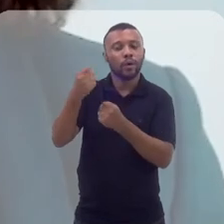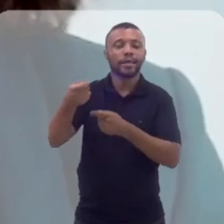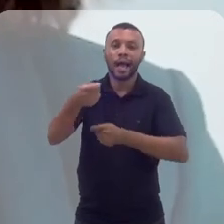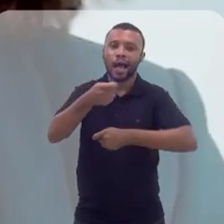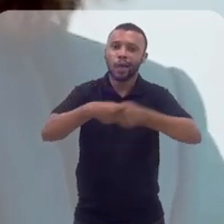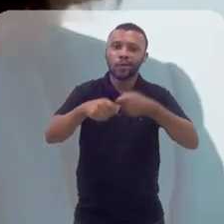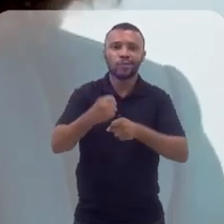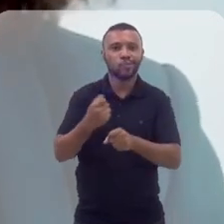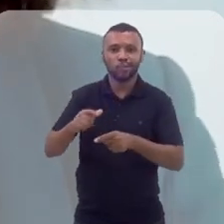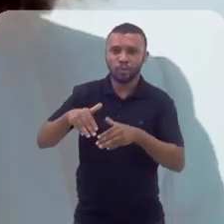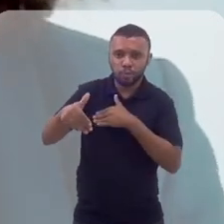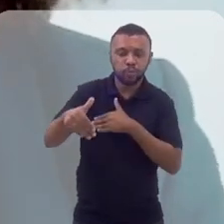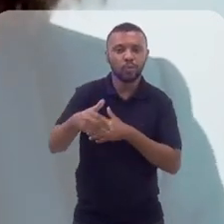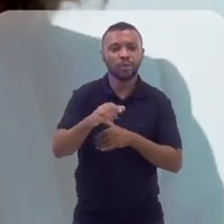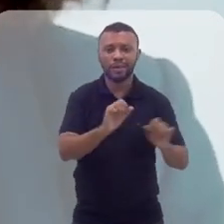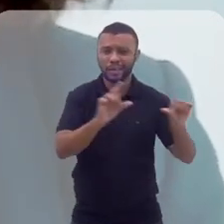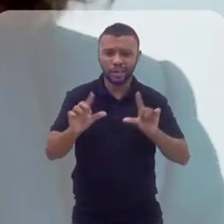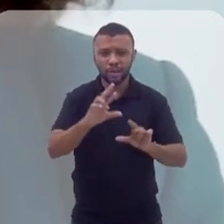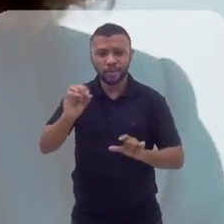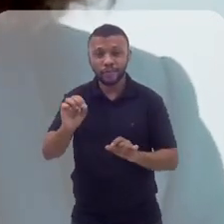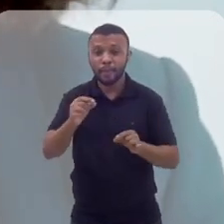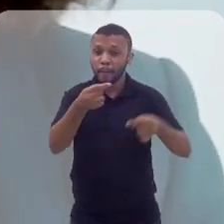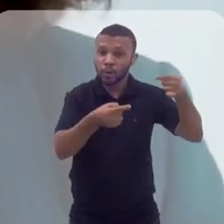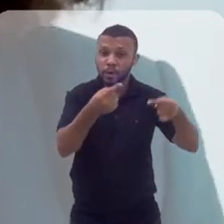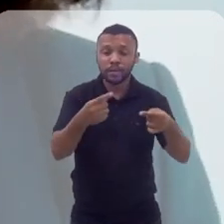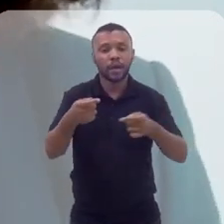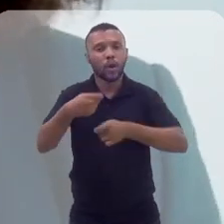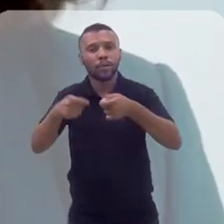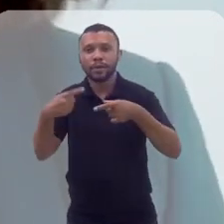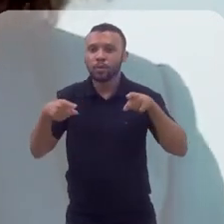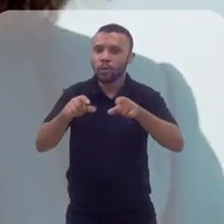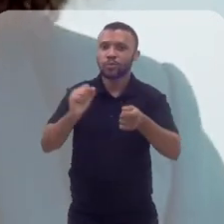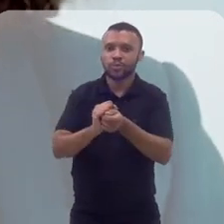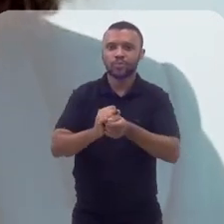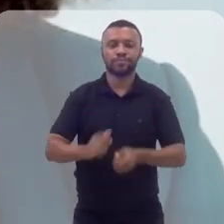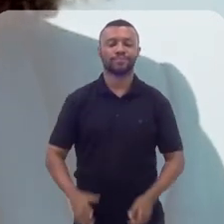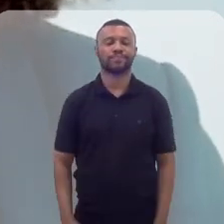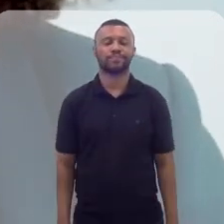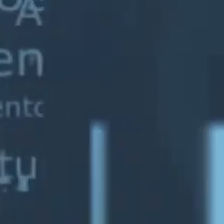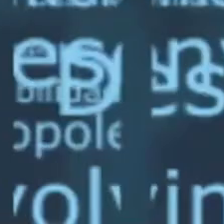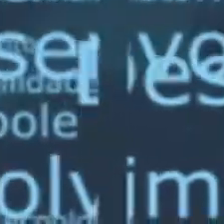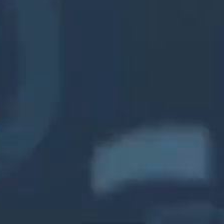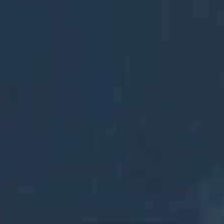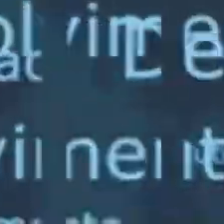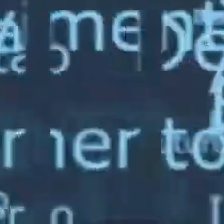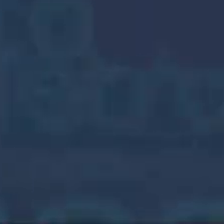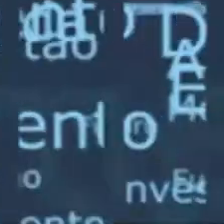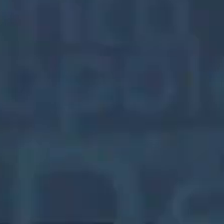economia o ano inteiro. Não sai daí. Rio em Foco aqui. Política e Economia caminham juntas.